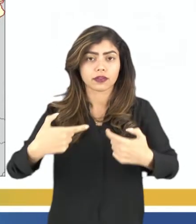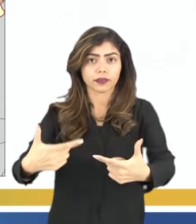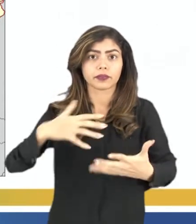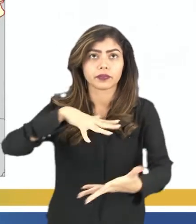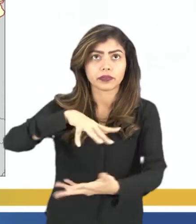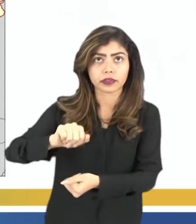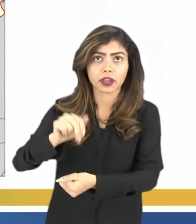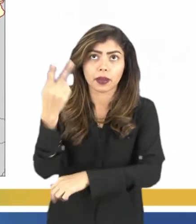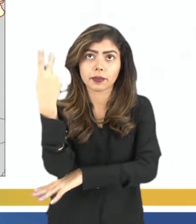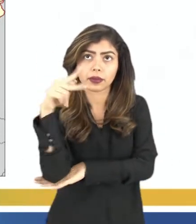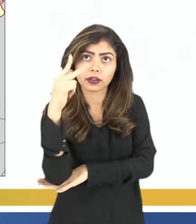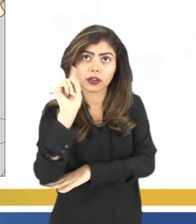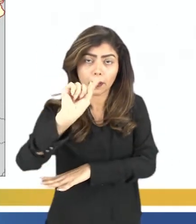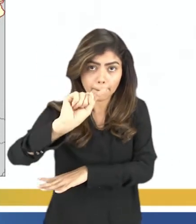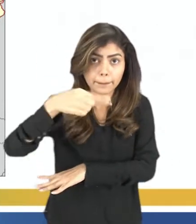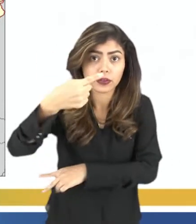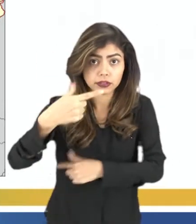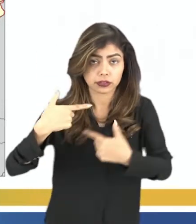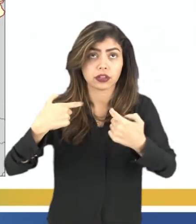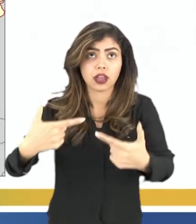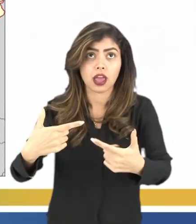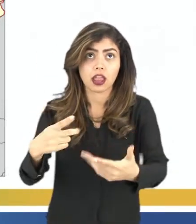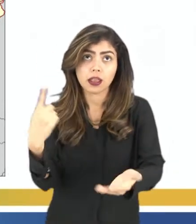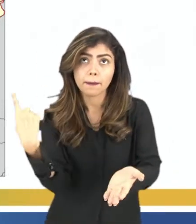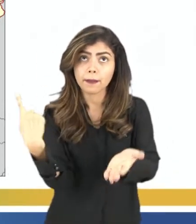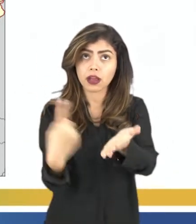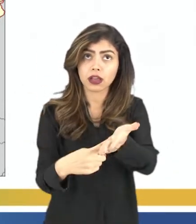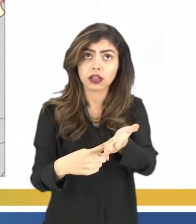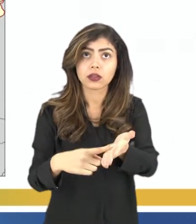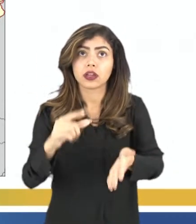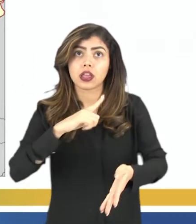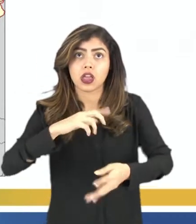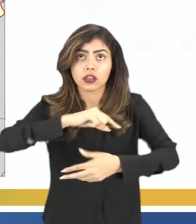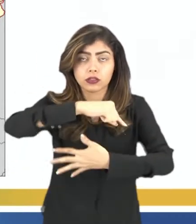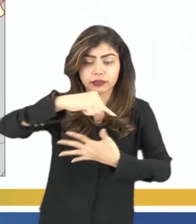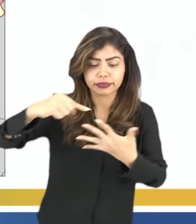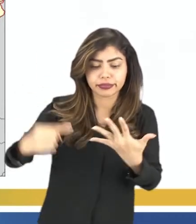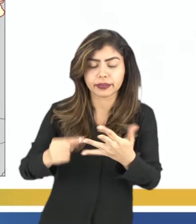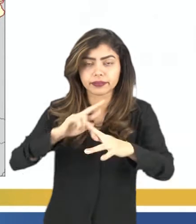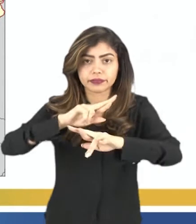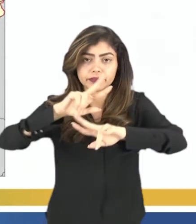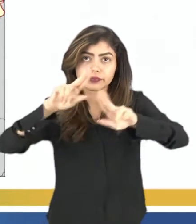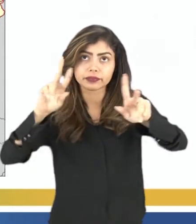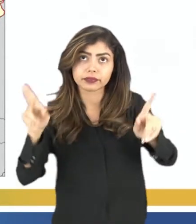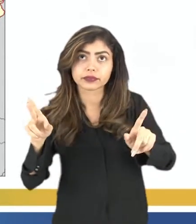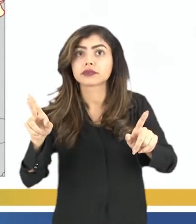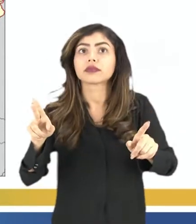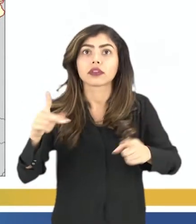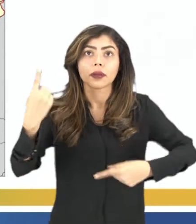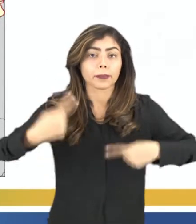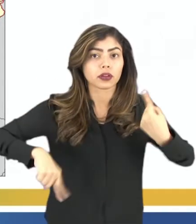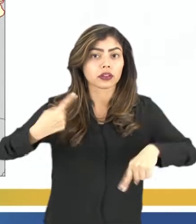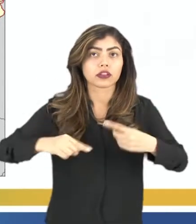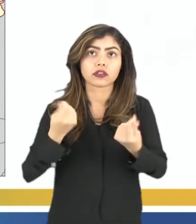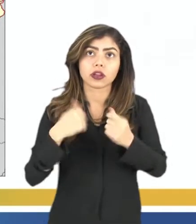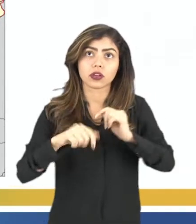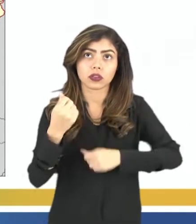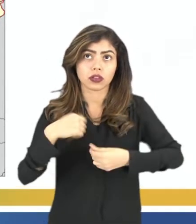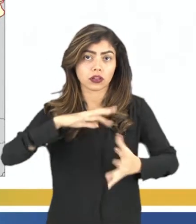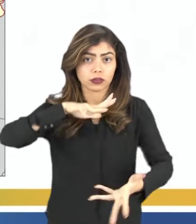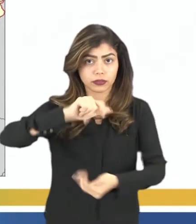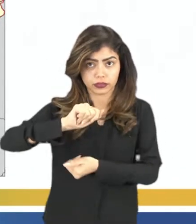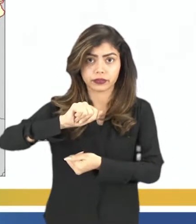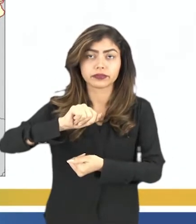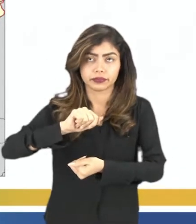período conhecido como pós-guerra, foram marcados por uma série de transformações no cenário político econômico